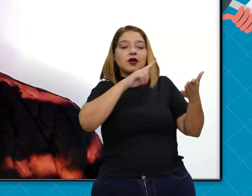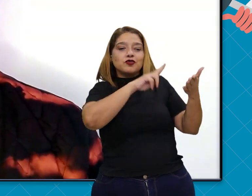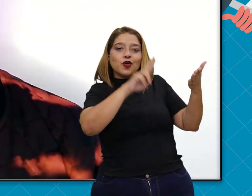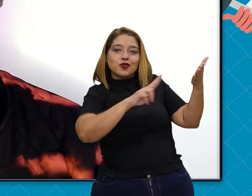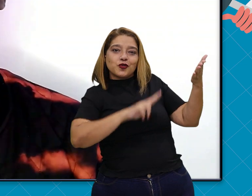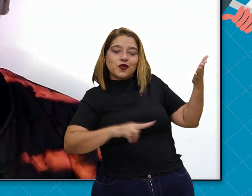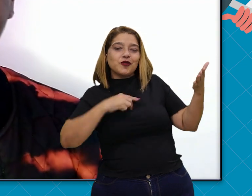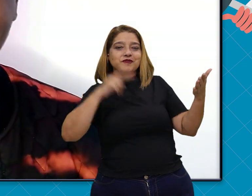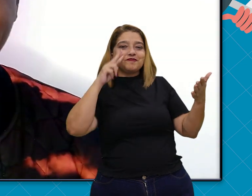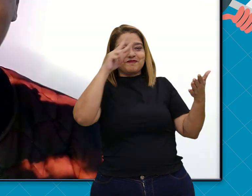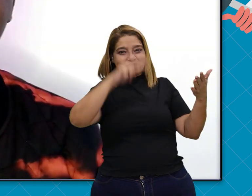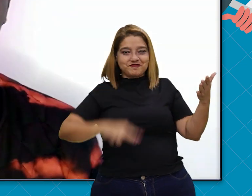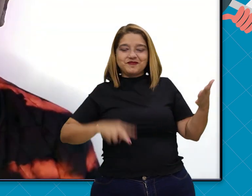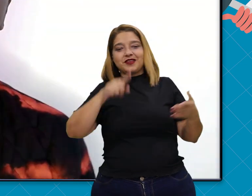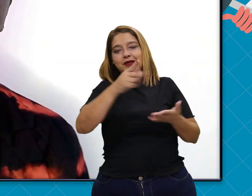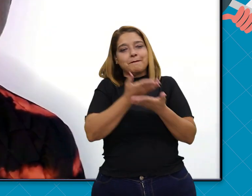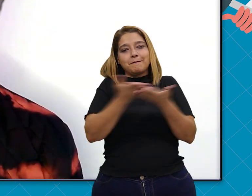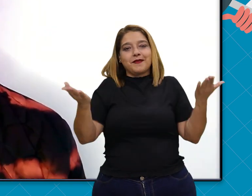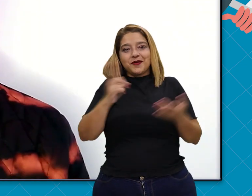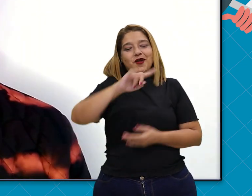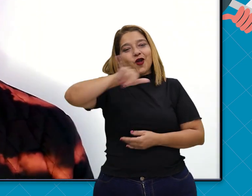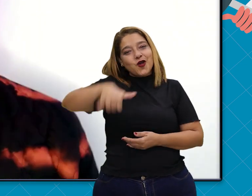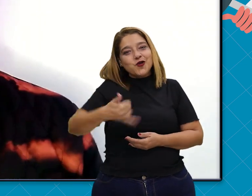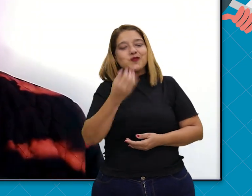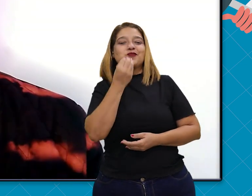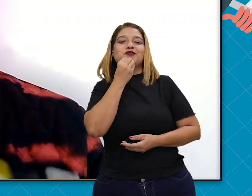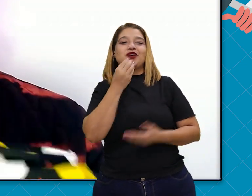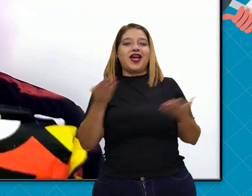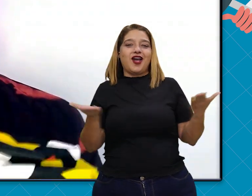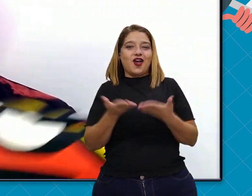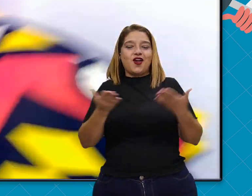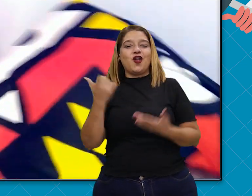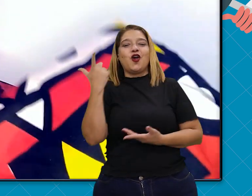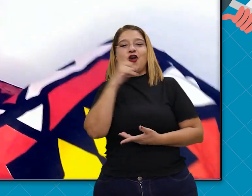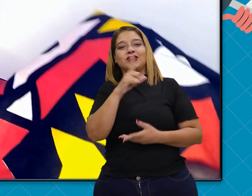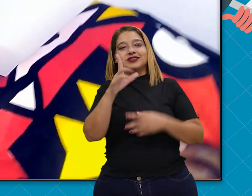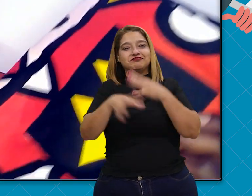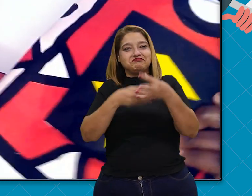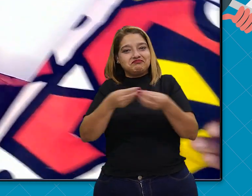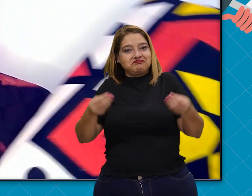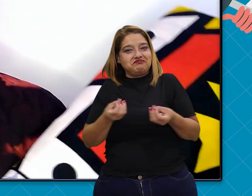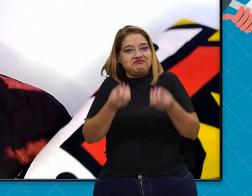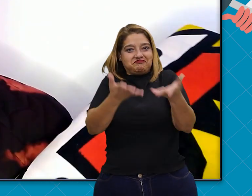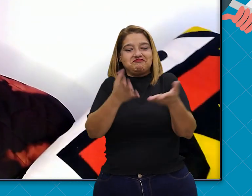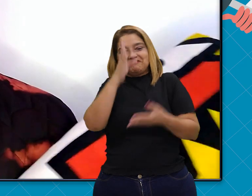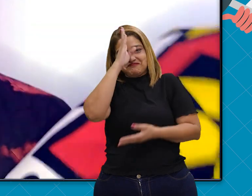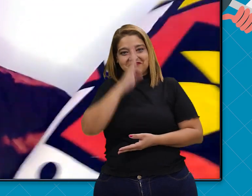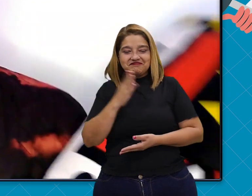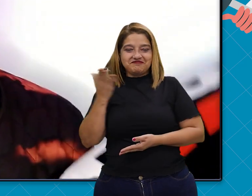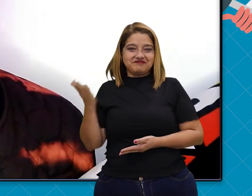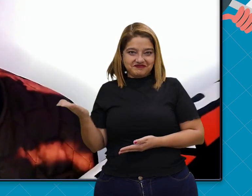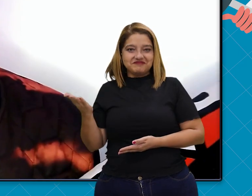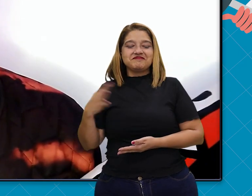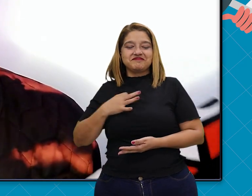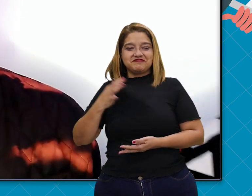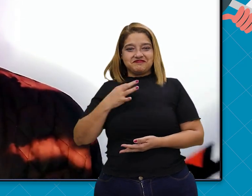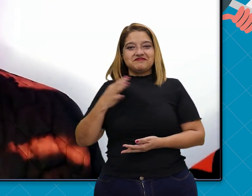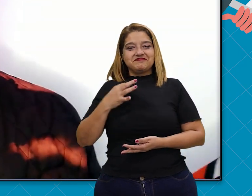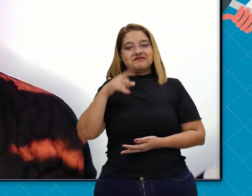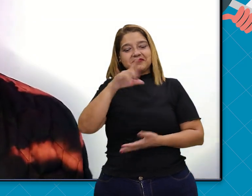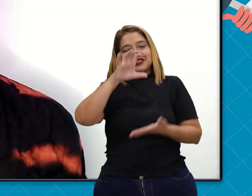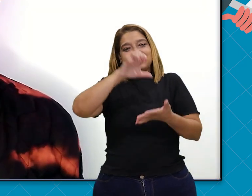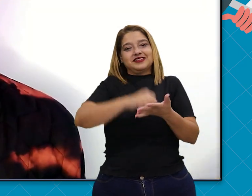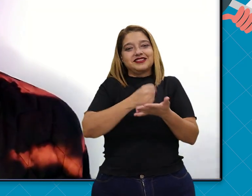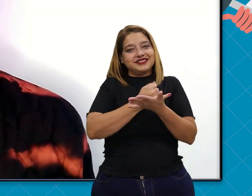nomes. Então, não perca essa oportunidade de você ter este tecido totalmente de graça. É grátis.